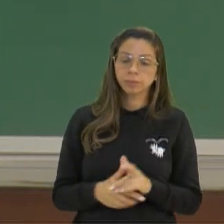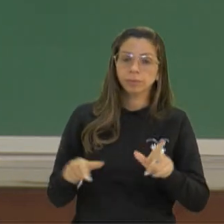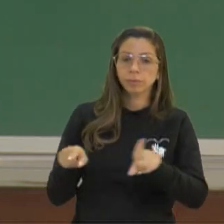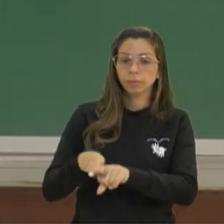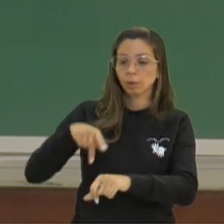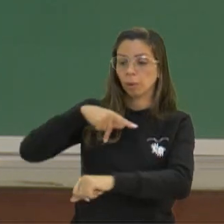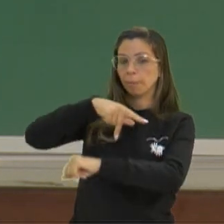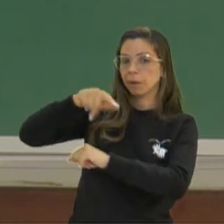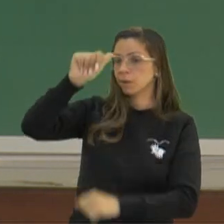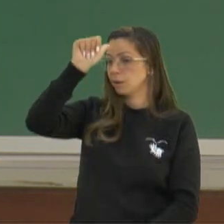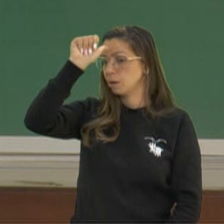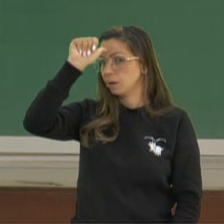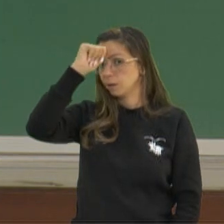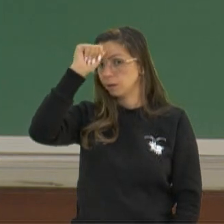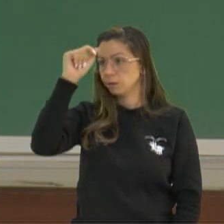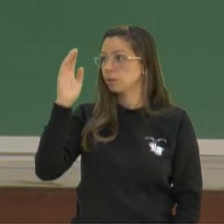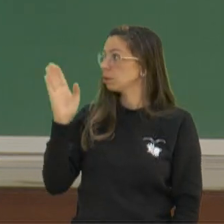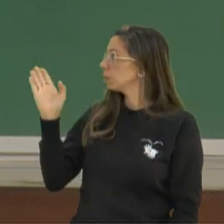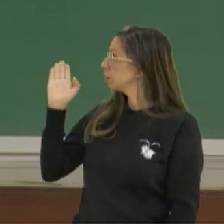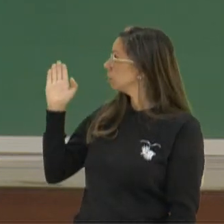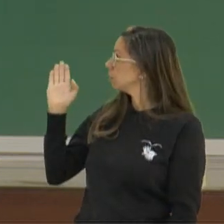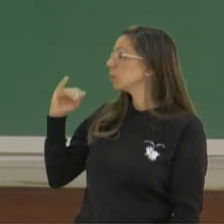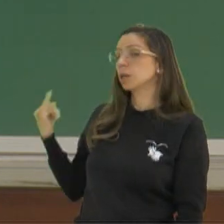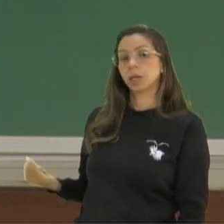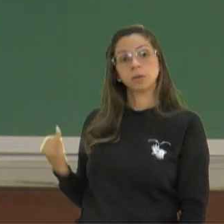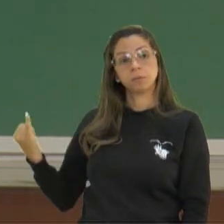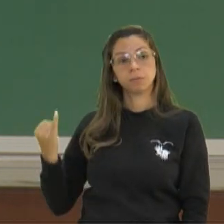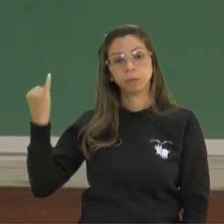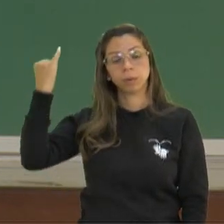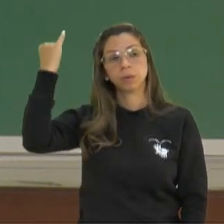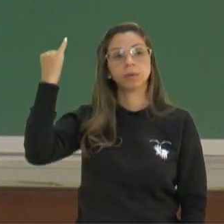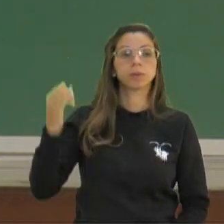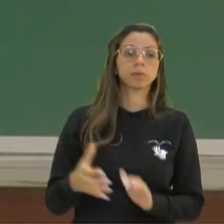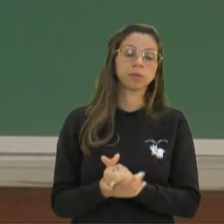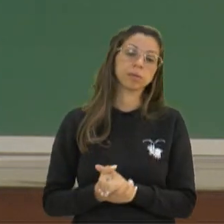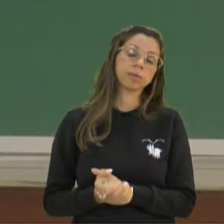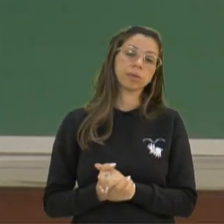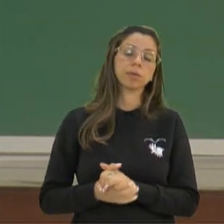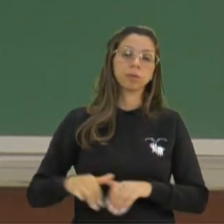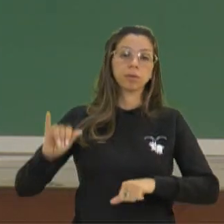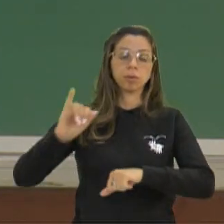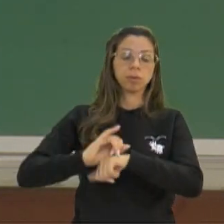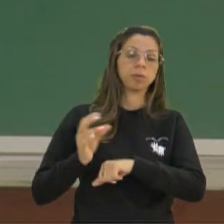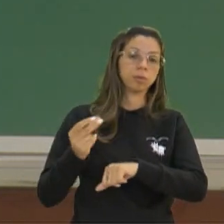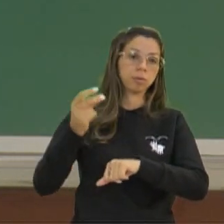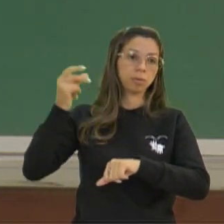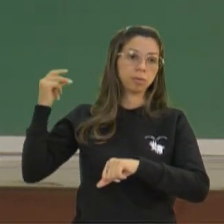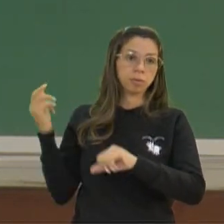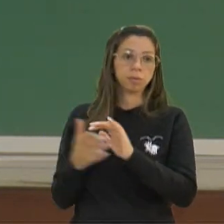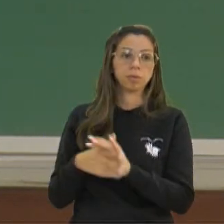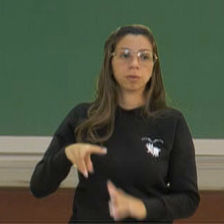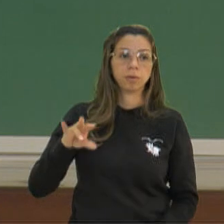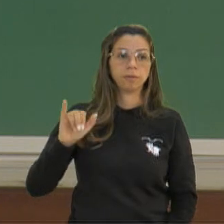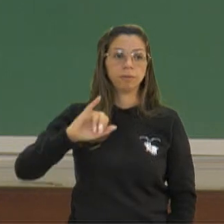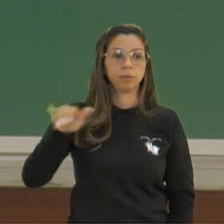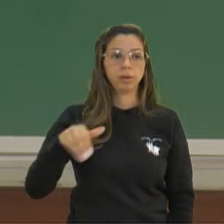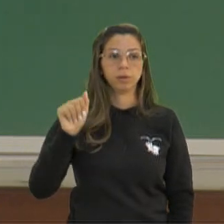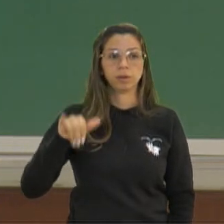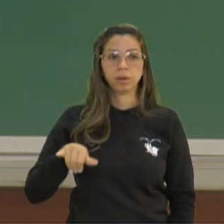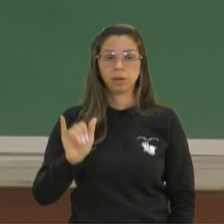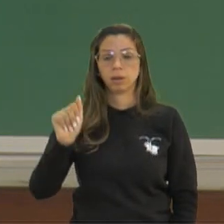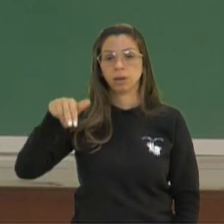importantíssimo, a antiga capital do império indiano, divide a Nagara, as edificações aqui do